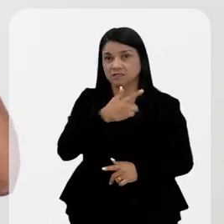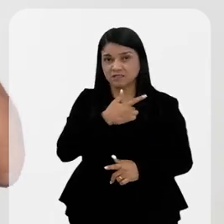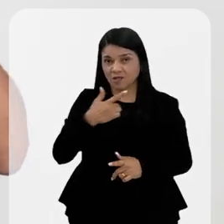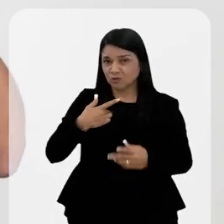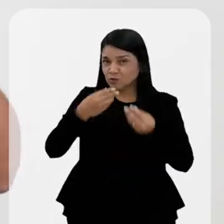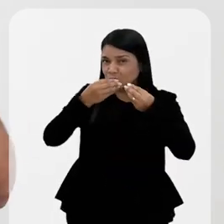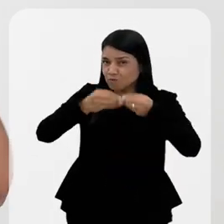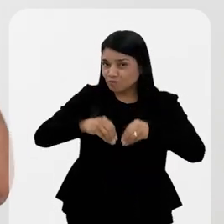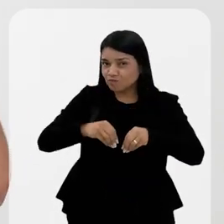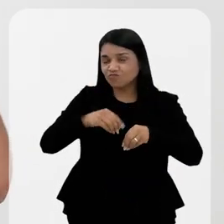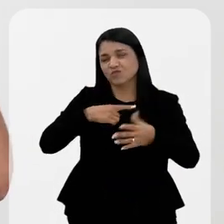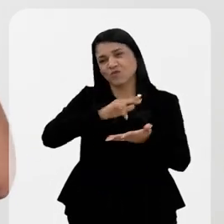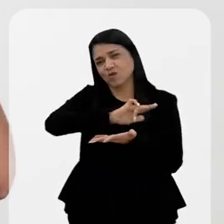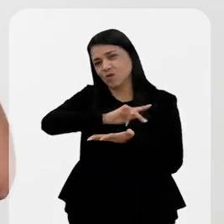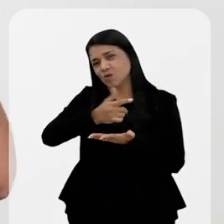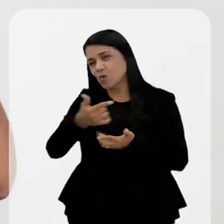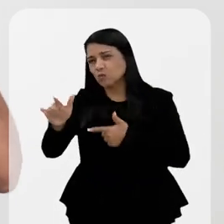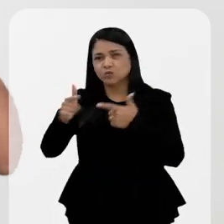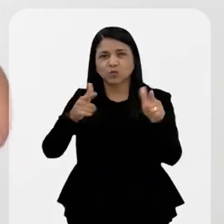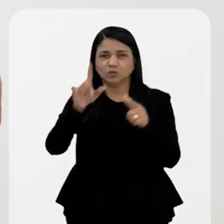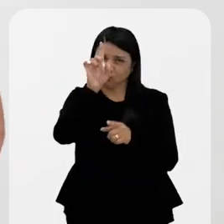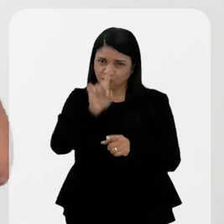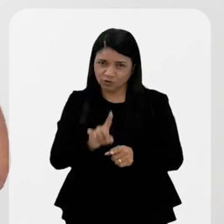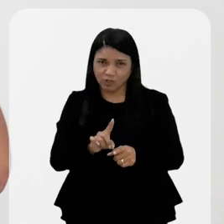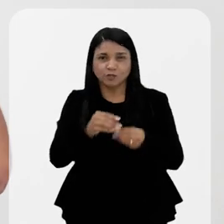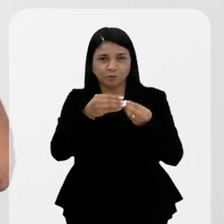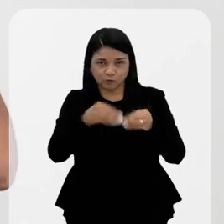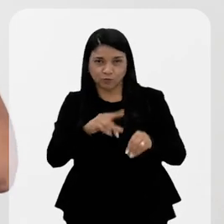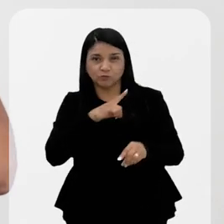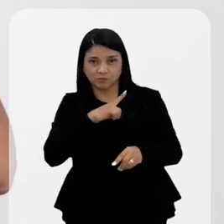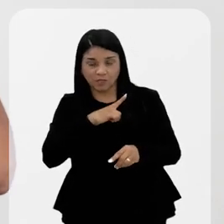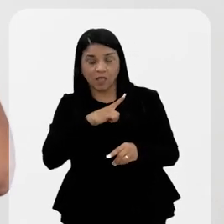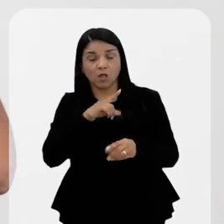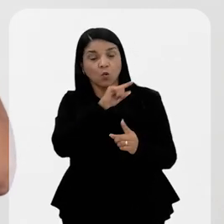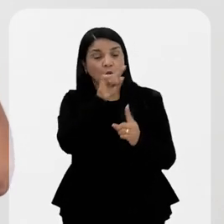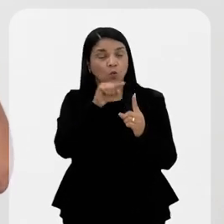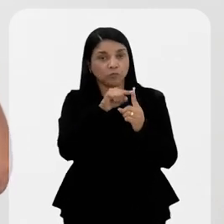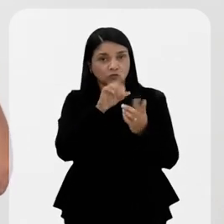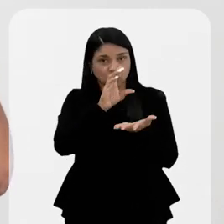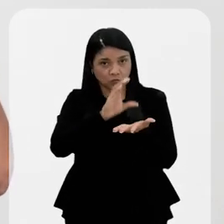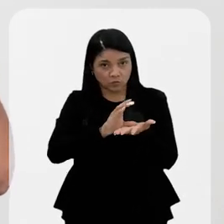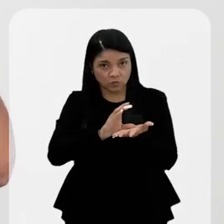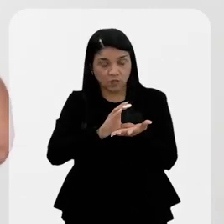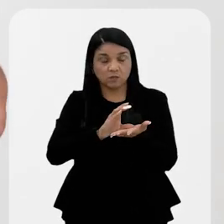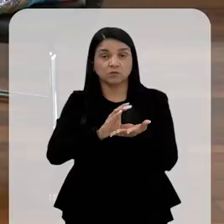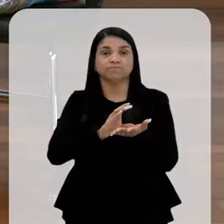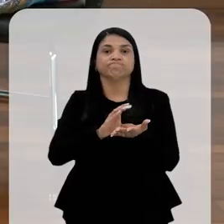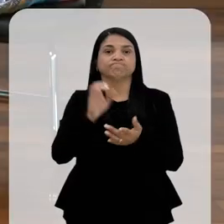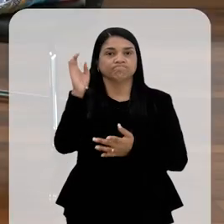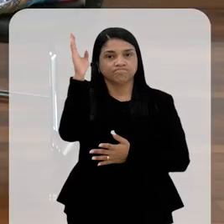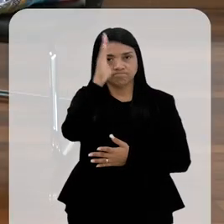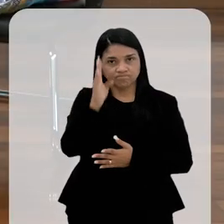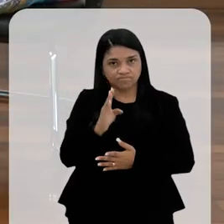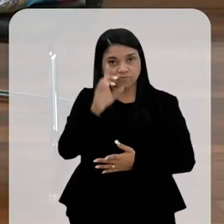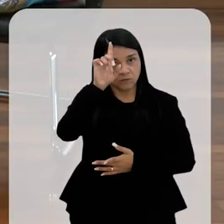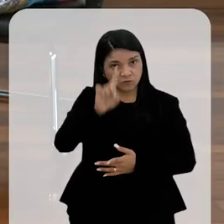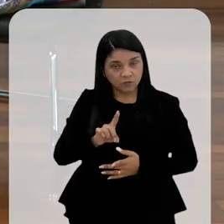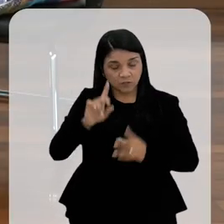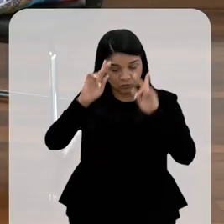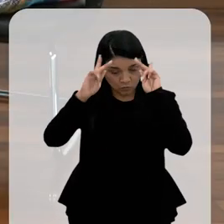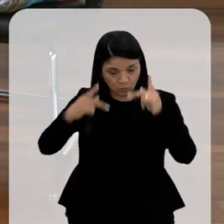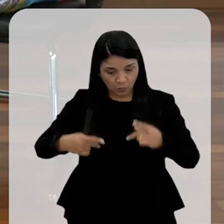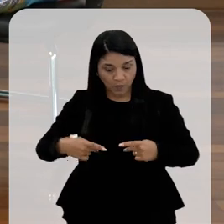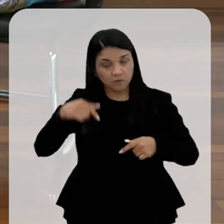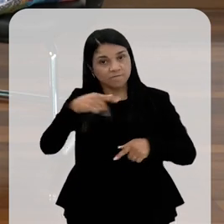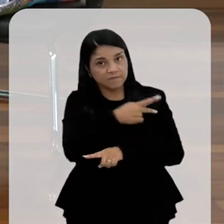saúde e tantos outros direitos humanos. Então, esse é o objetivo do Conselho Nacional de Direitos Humanos vindo aqui ao estado do